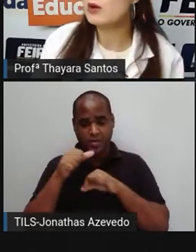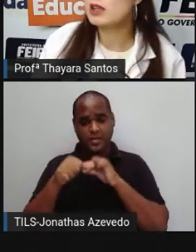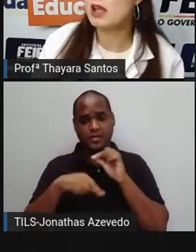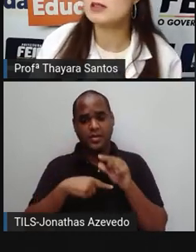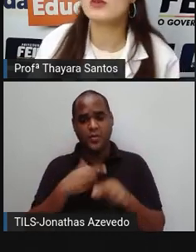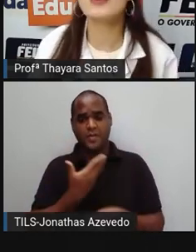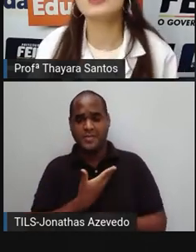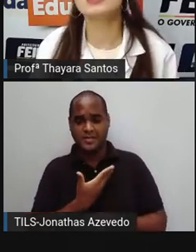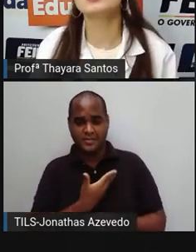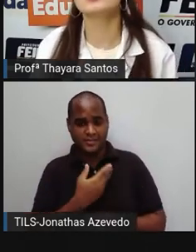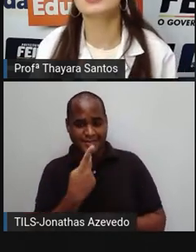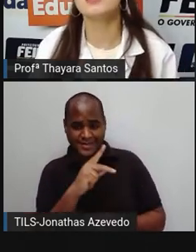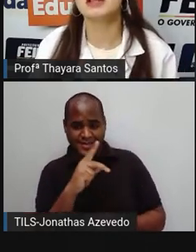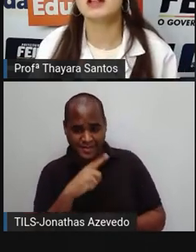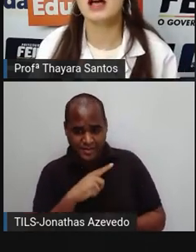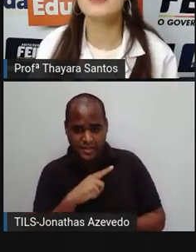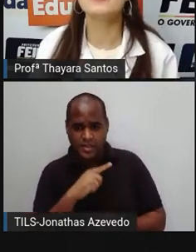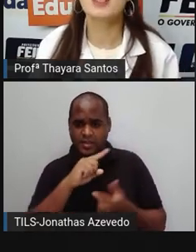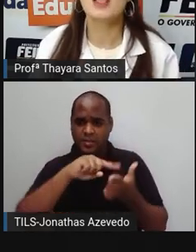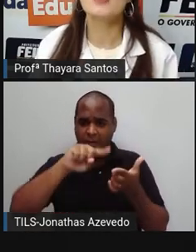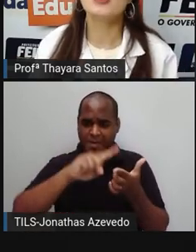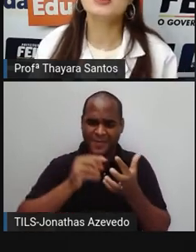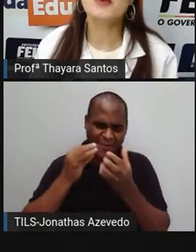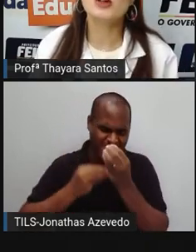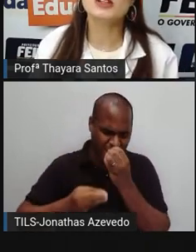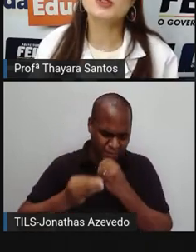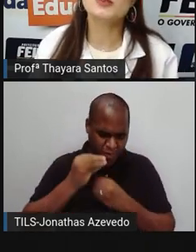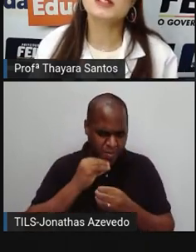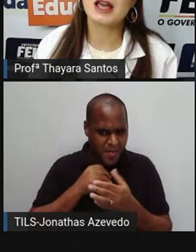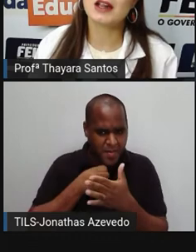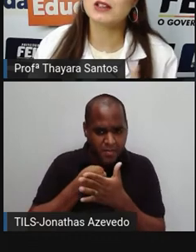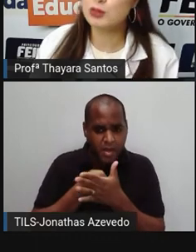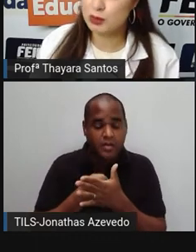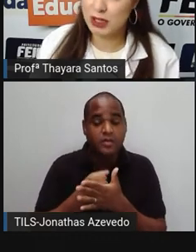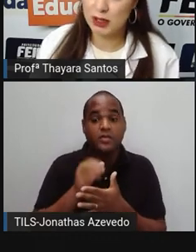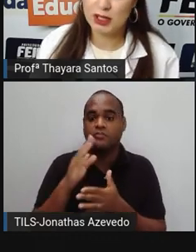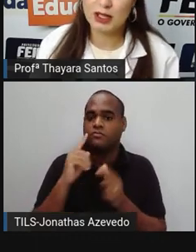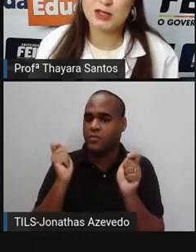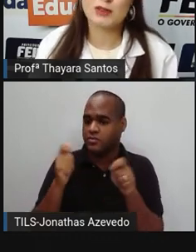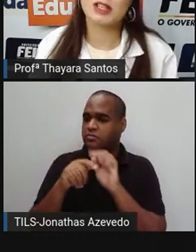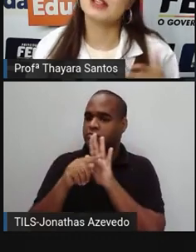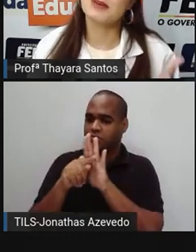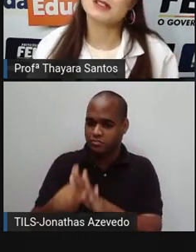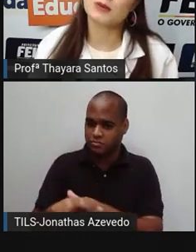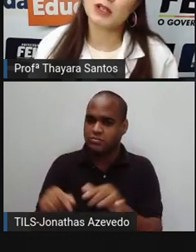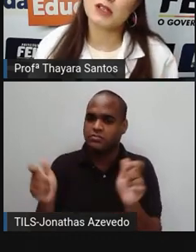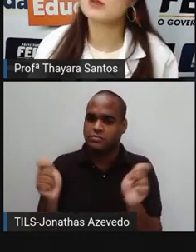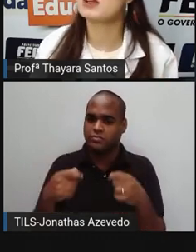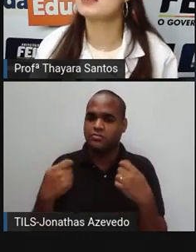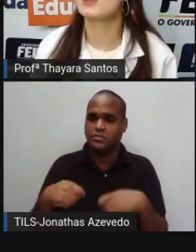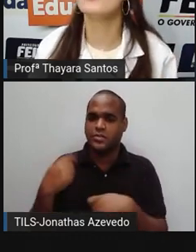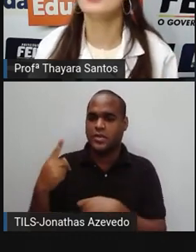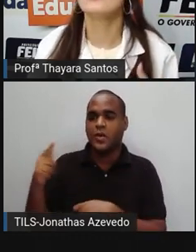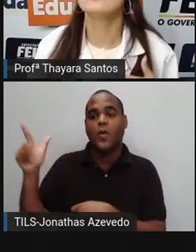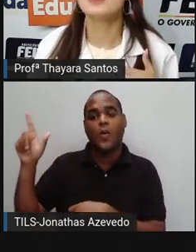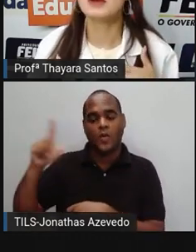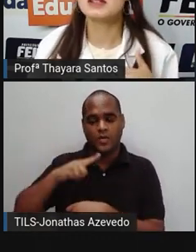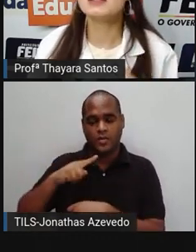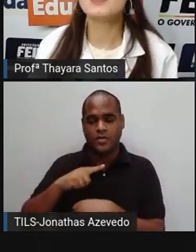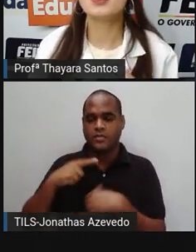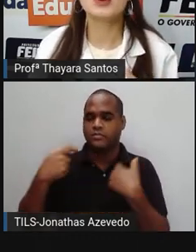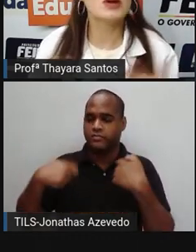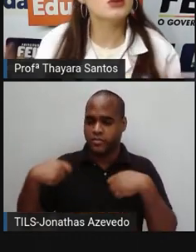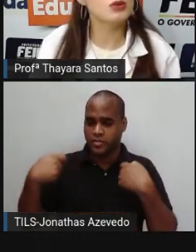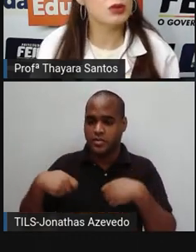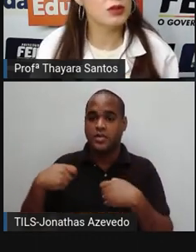um amigo que está desenvolvendo um transtorno alimentar, é muito importante buscar ajuda. Se você está passando por essa situação, você